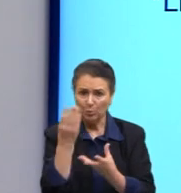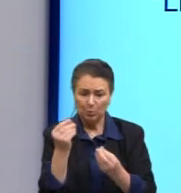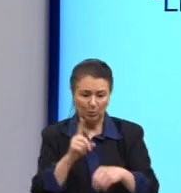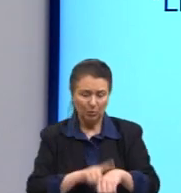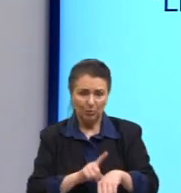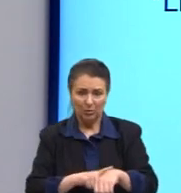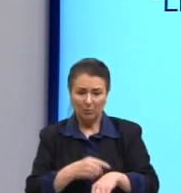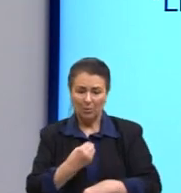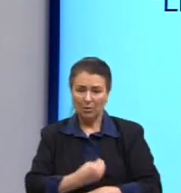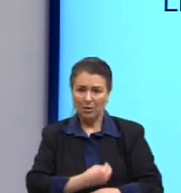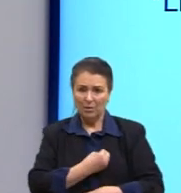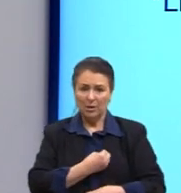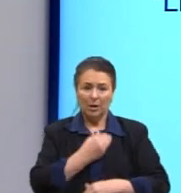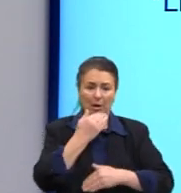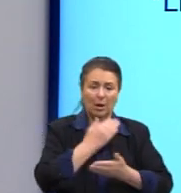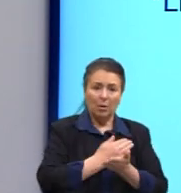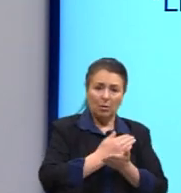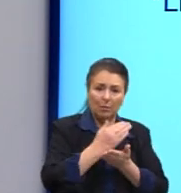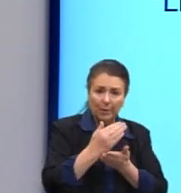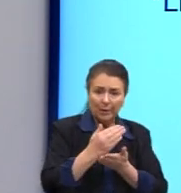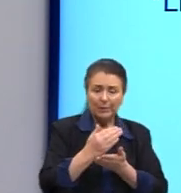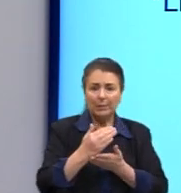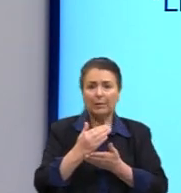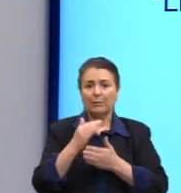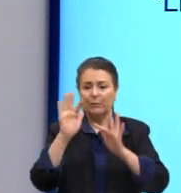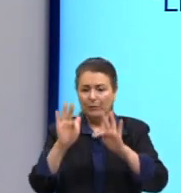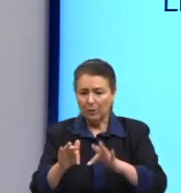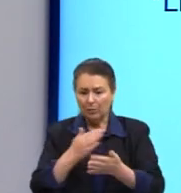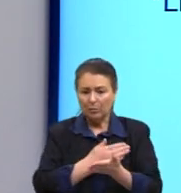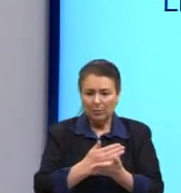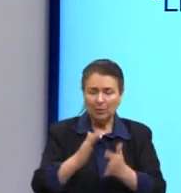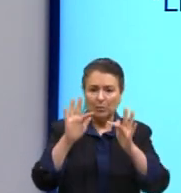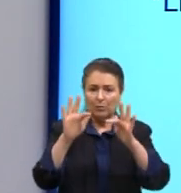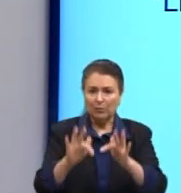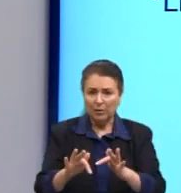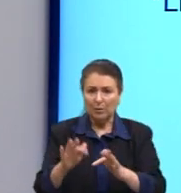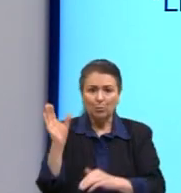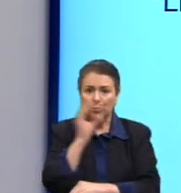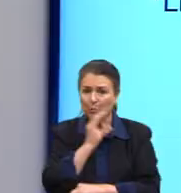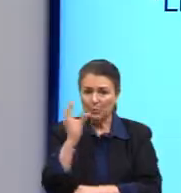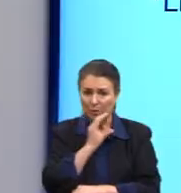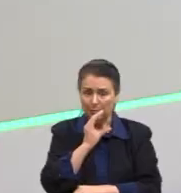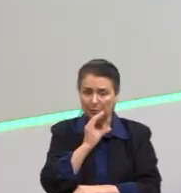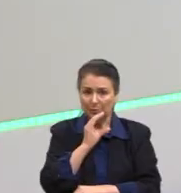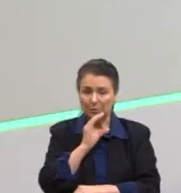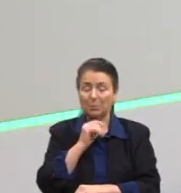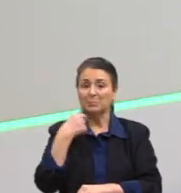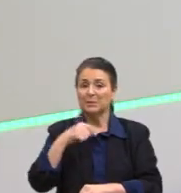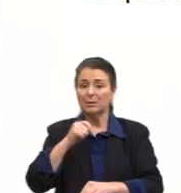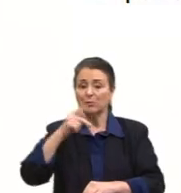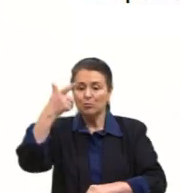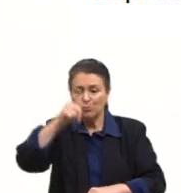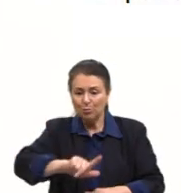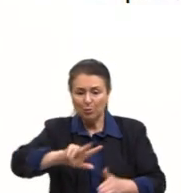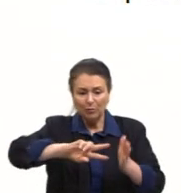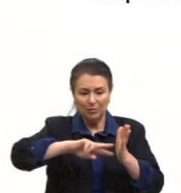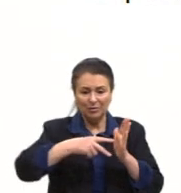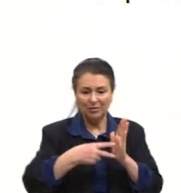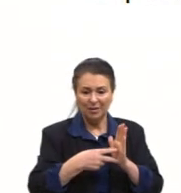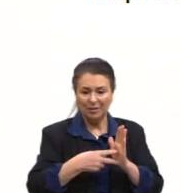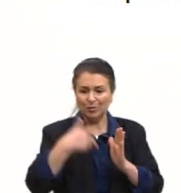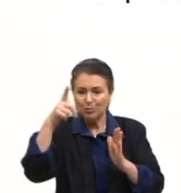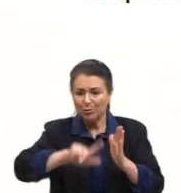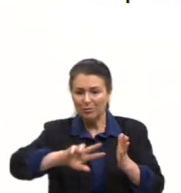série de começos incessantes. Por isso sempre se ressignificar. Que é interessante, mas depende de como é